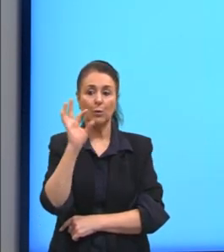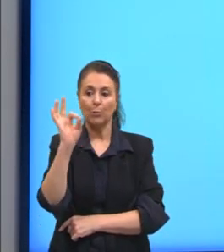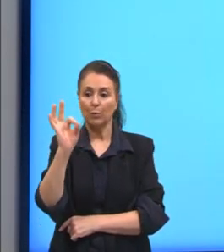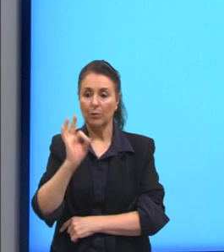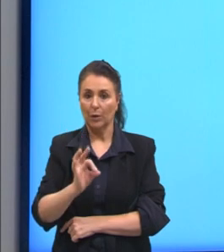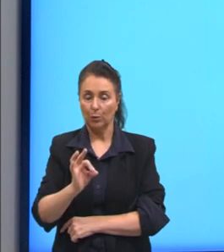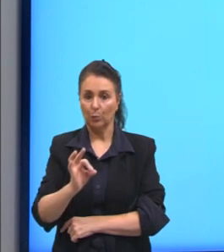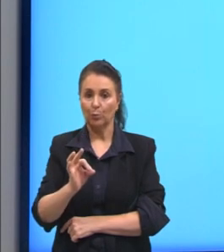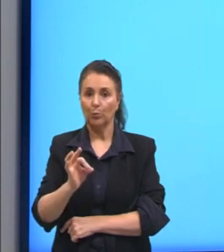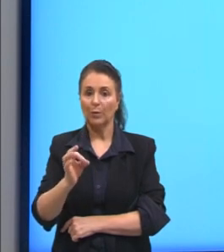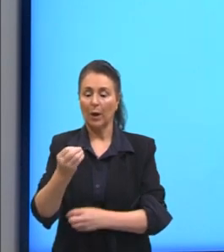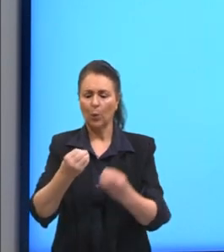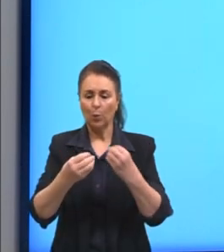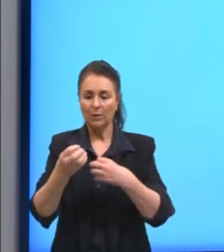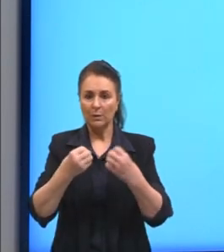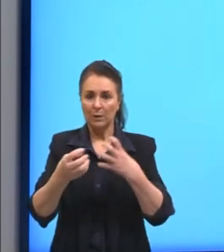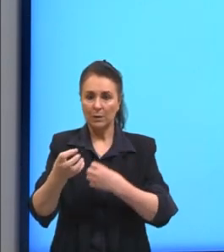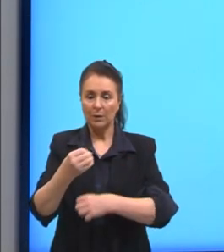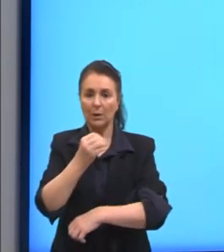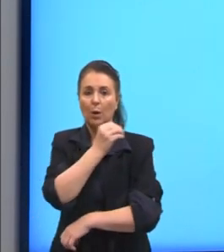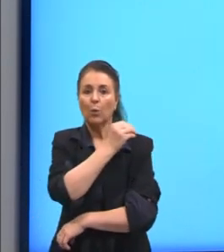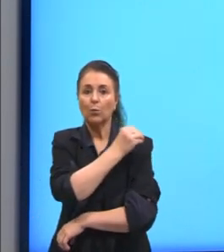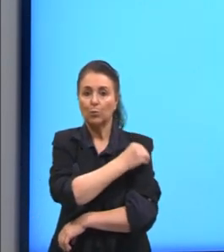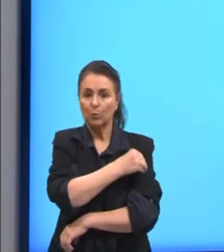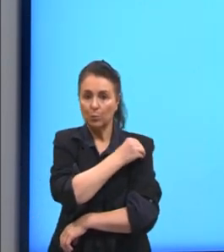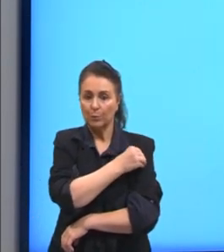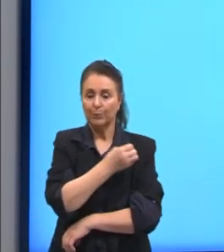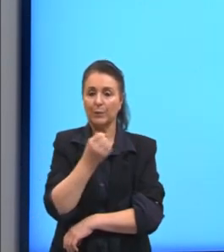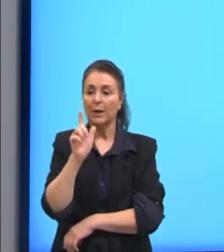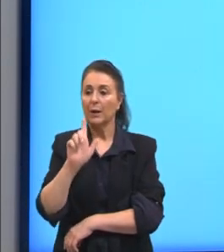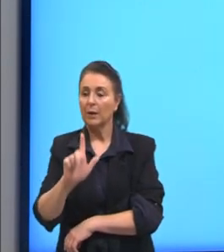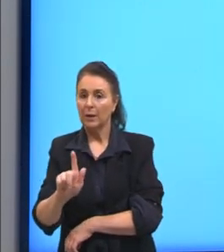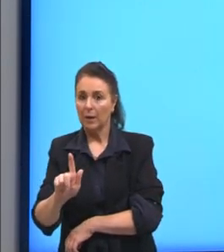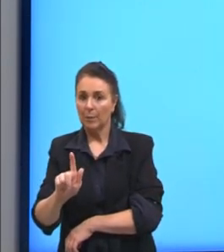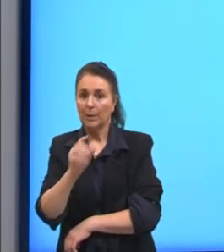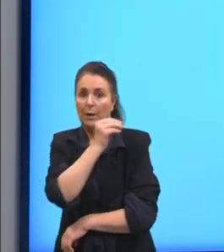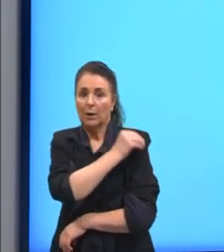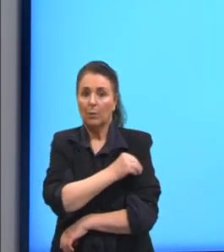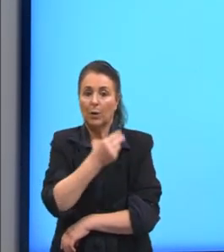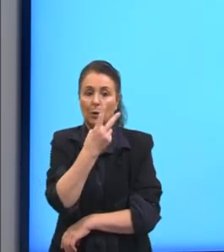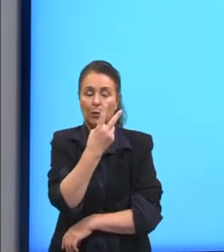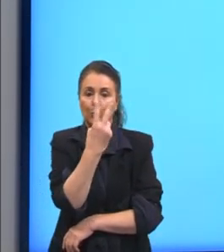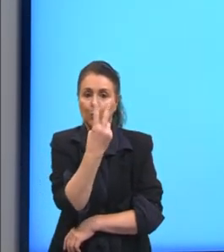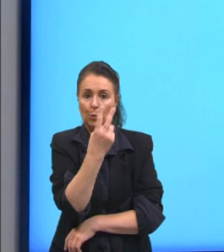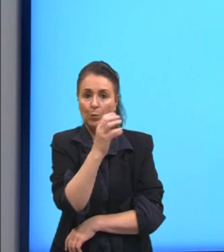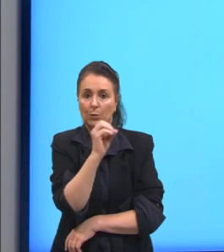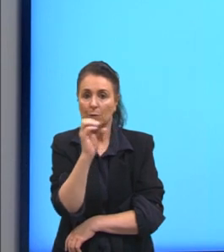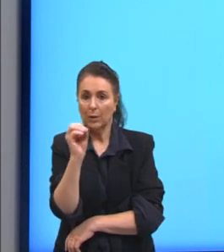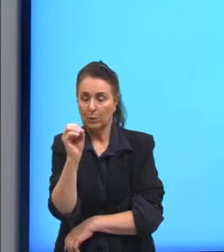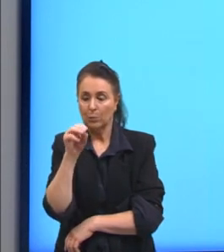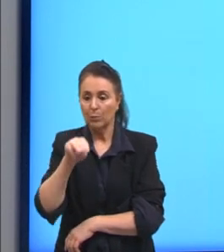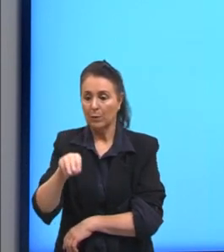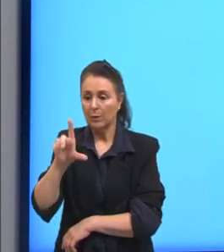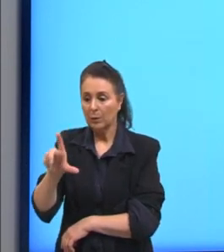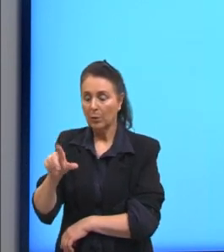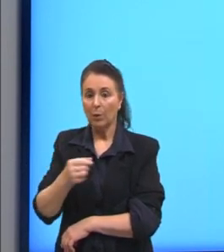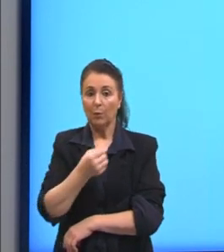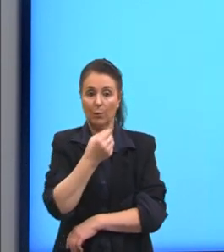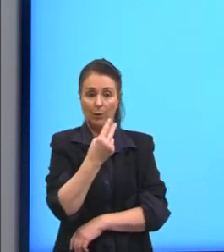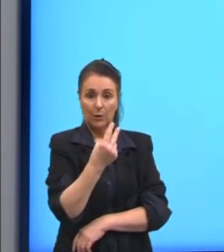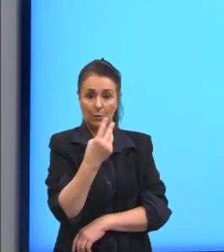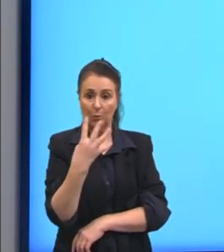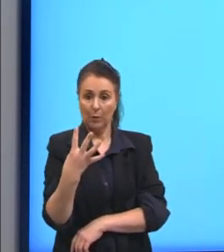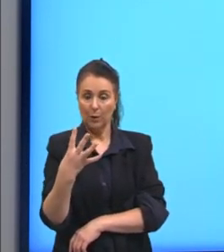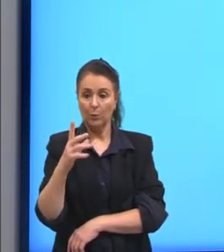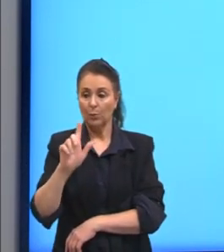concentração de álcool. Grama de álcool, então, em 200 mililitros, é 24 gramas. E a